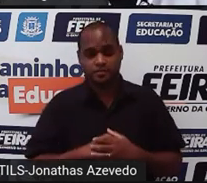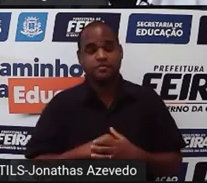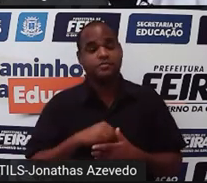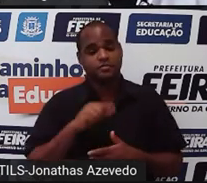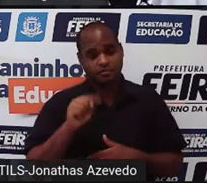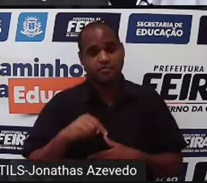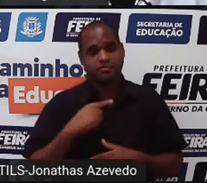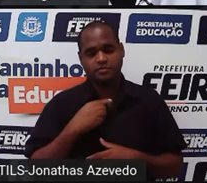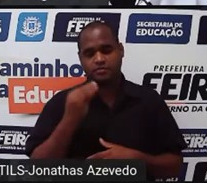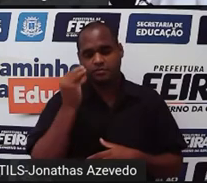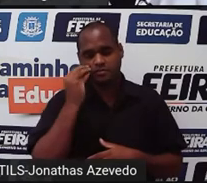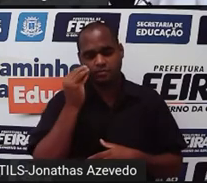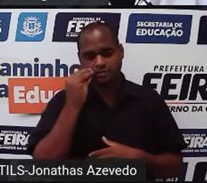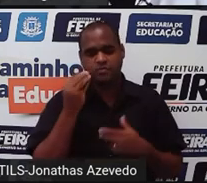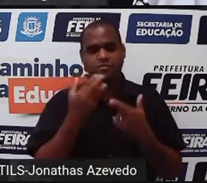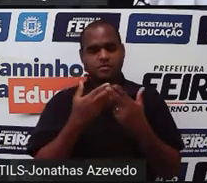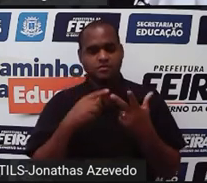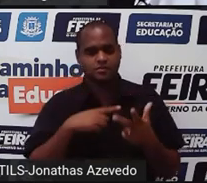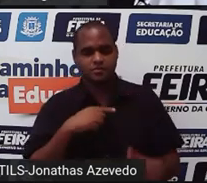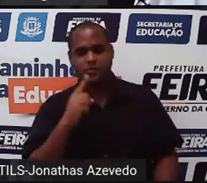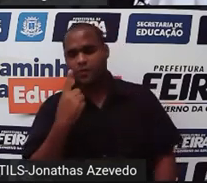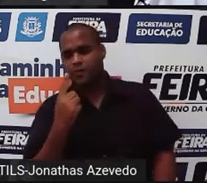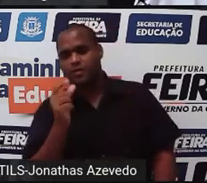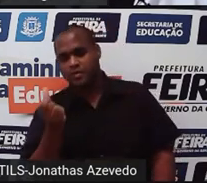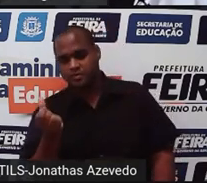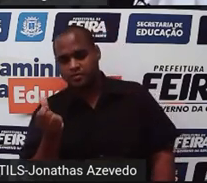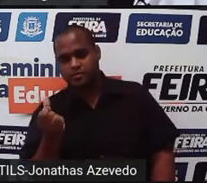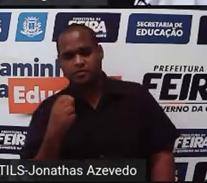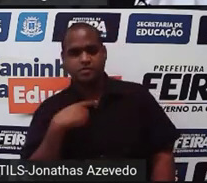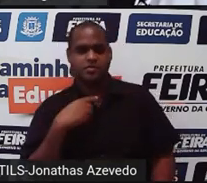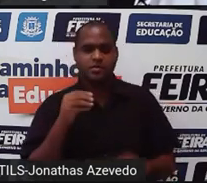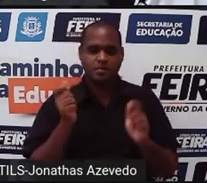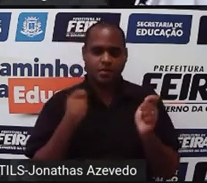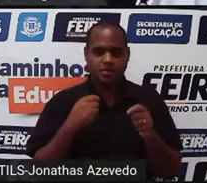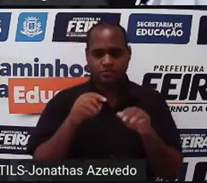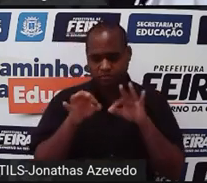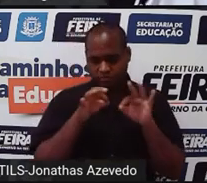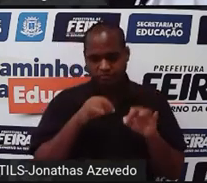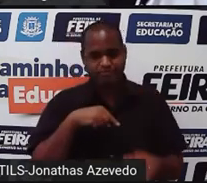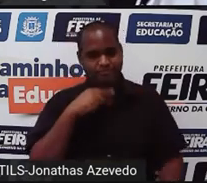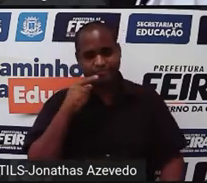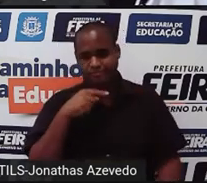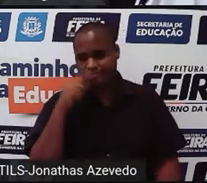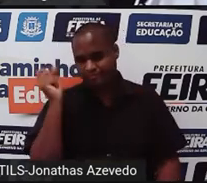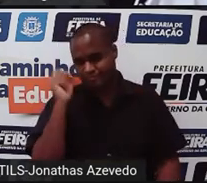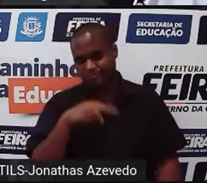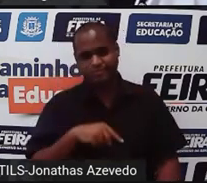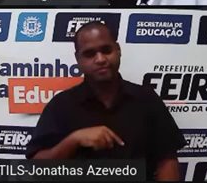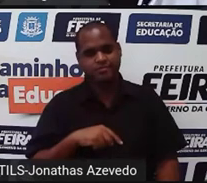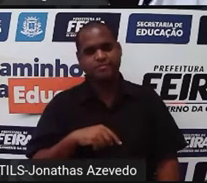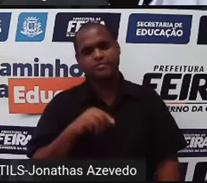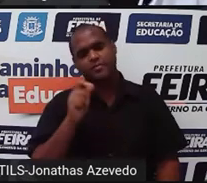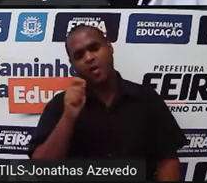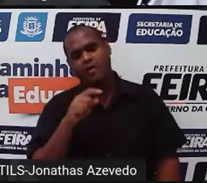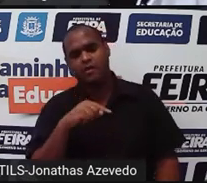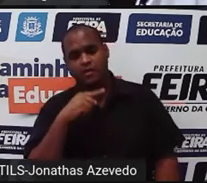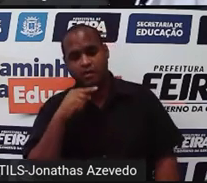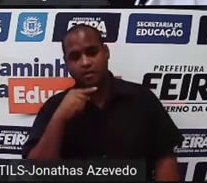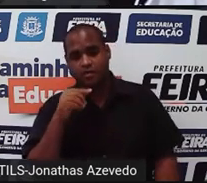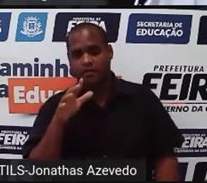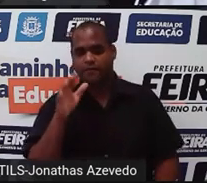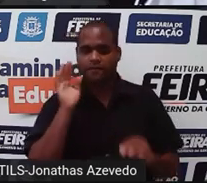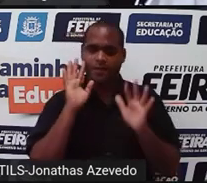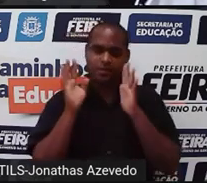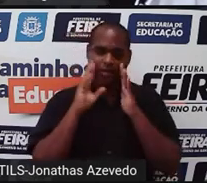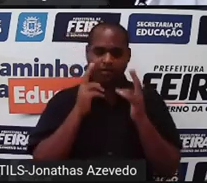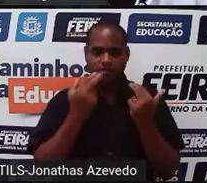essa tentativa 1 e 6 essa possibilidade não serve pronto não serve eu vou pensar